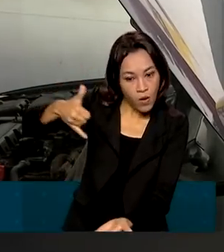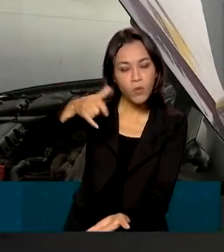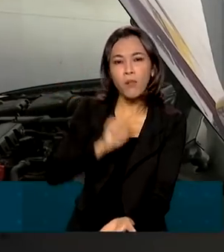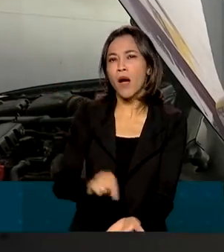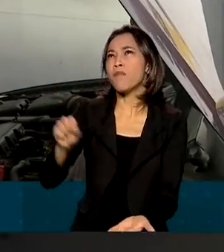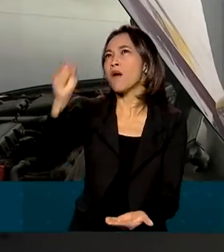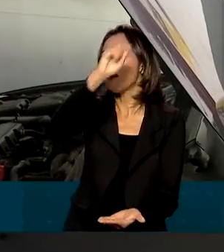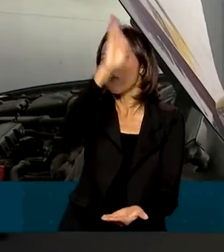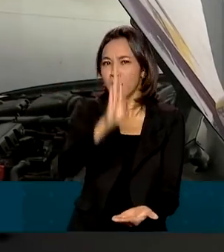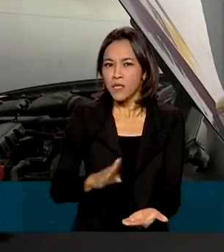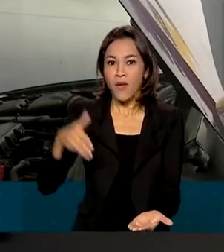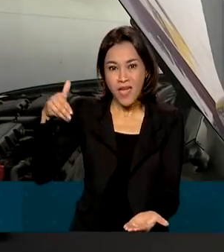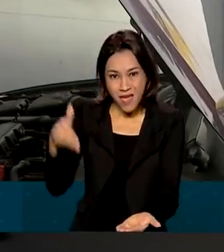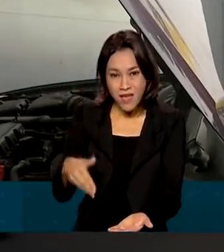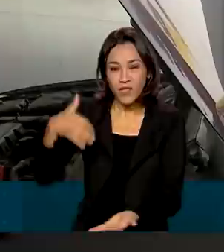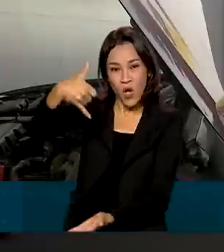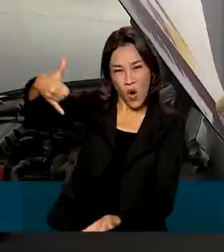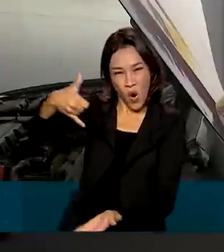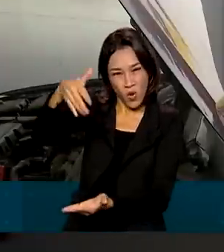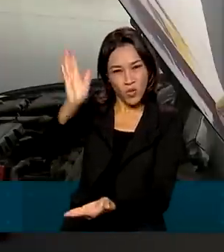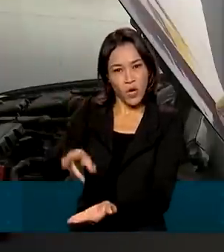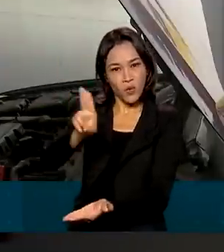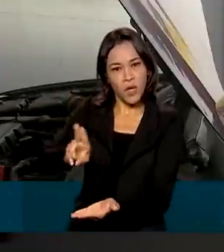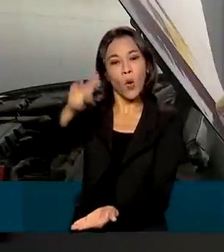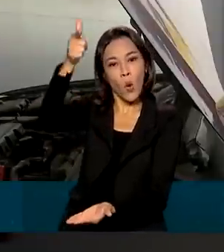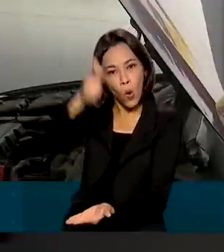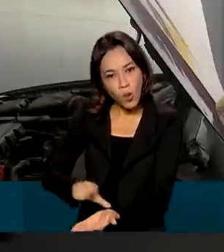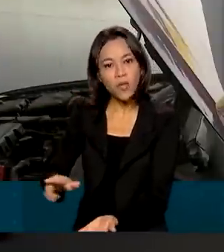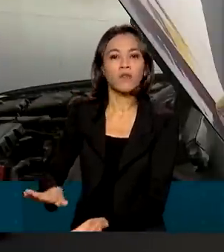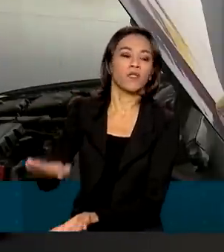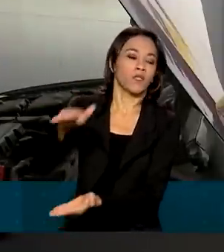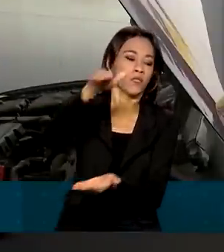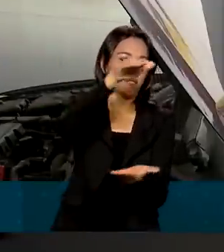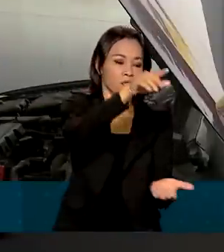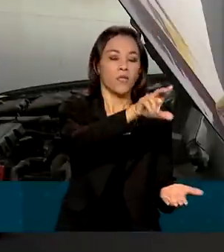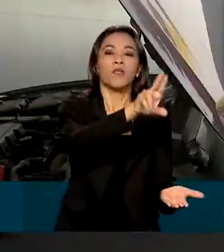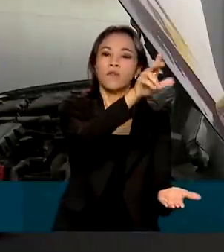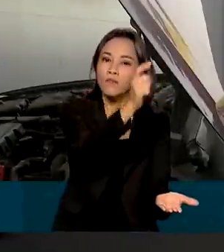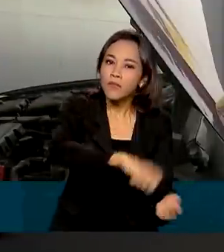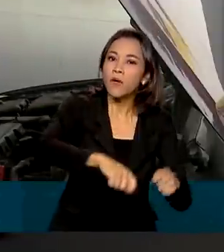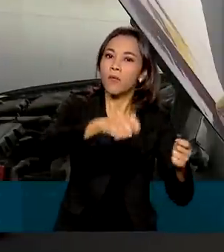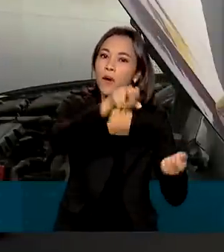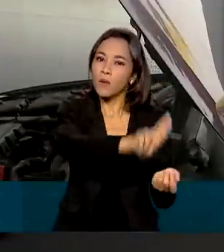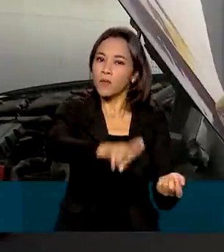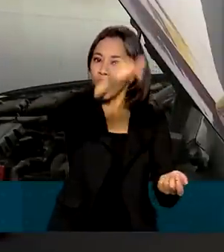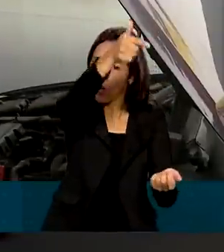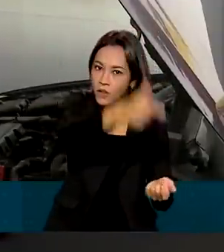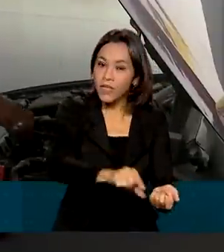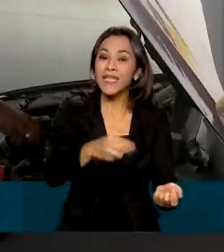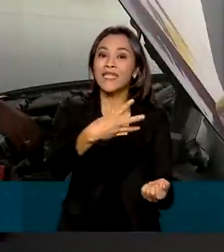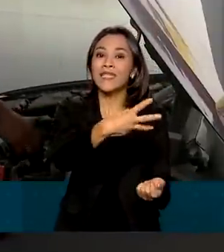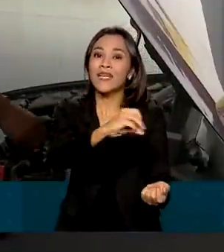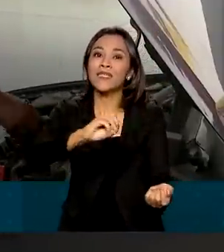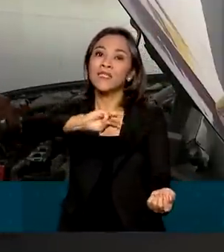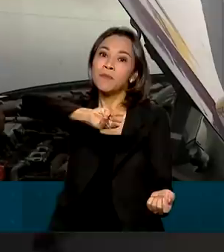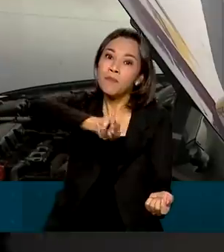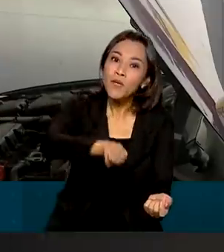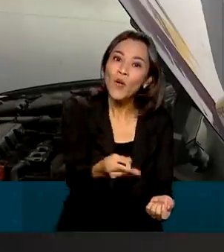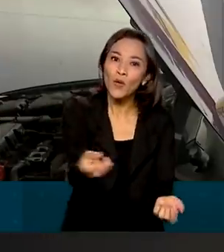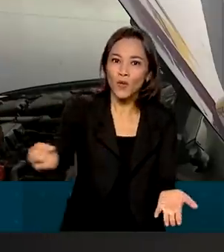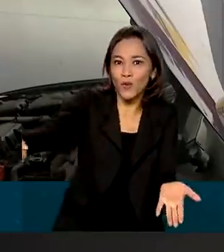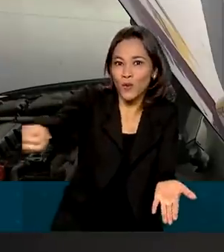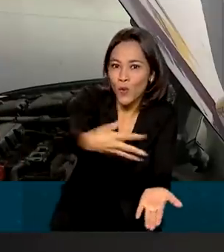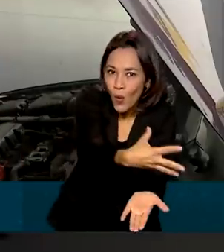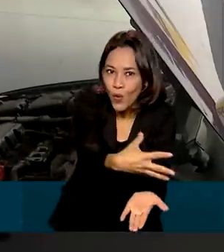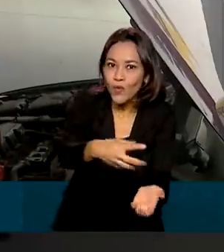o país. O óleo usado foi refinado novamente e possibilitou a produção de mais de 300 milhões de litros de óleo novinho,